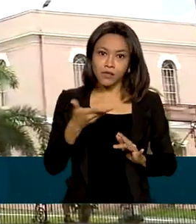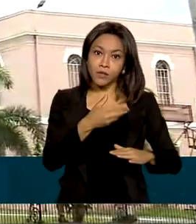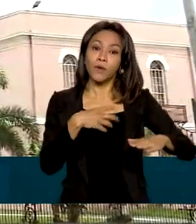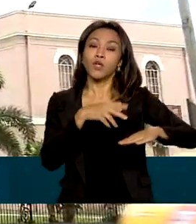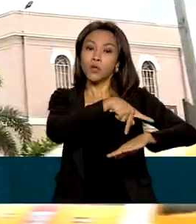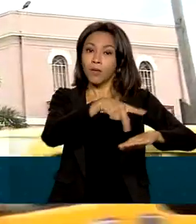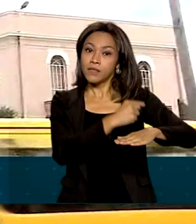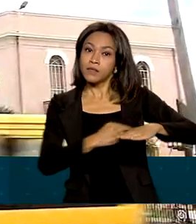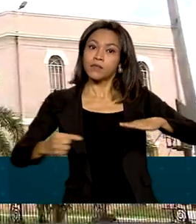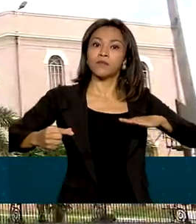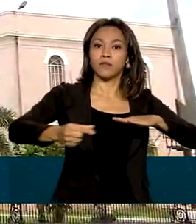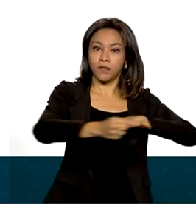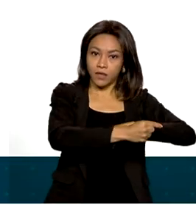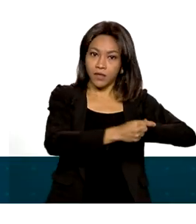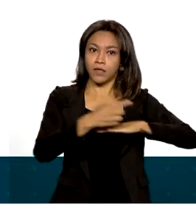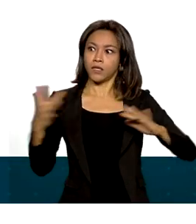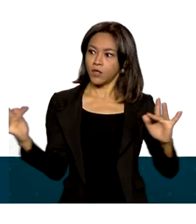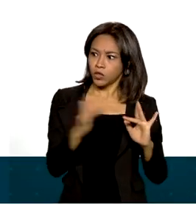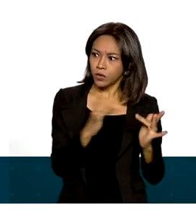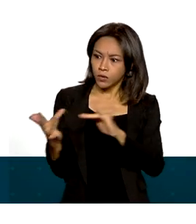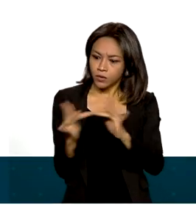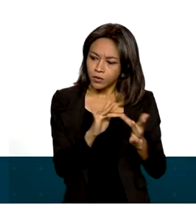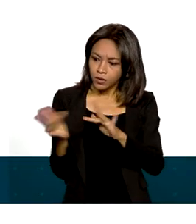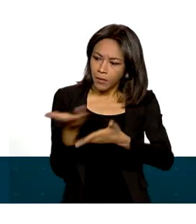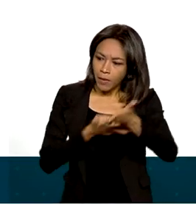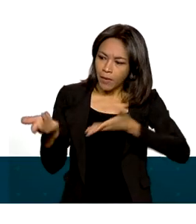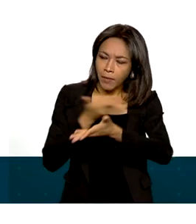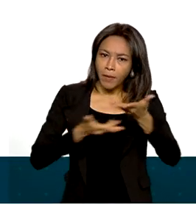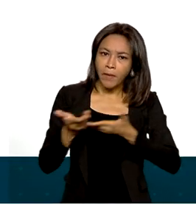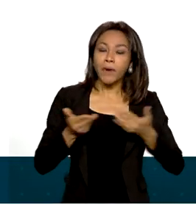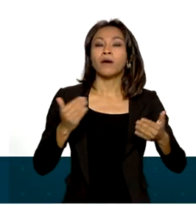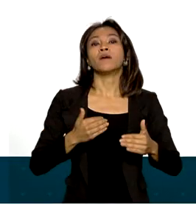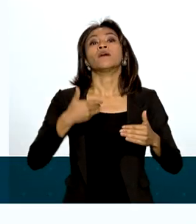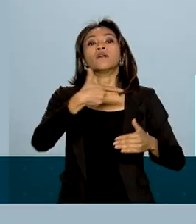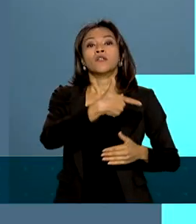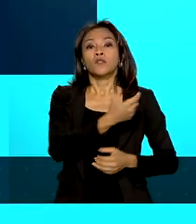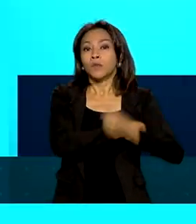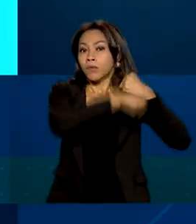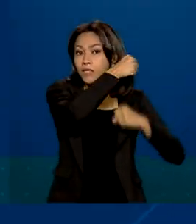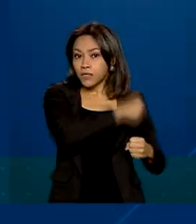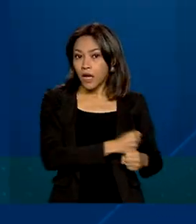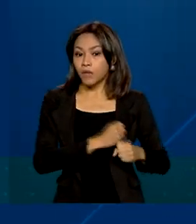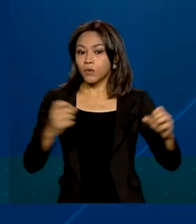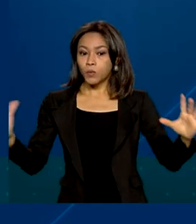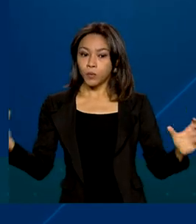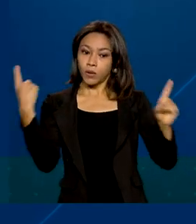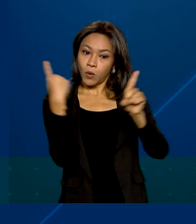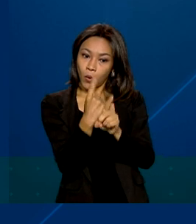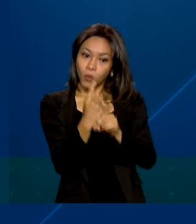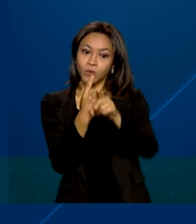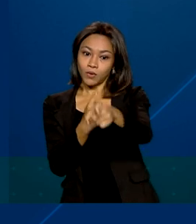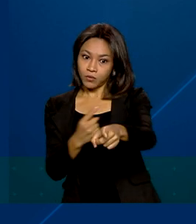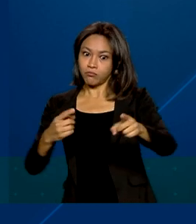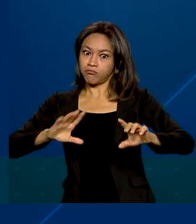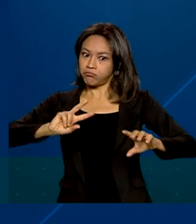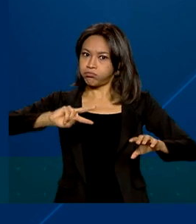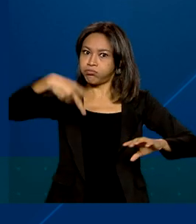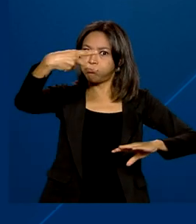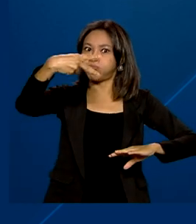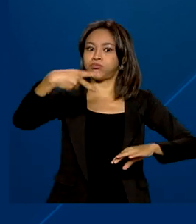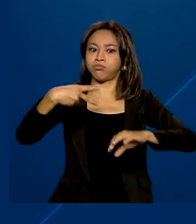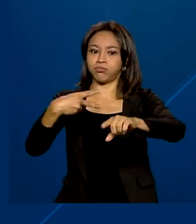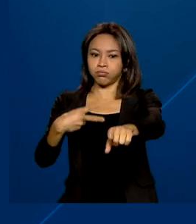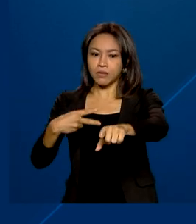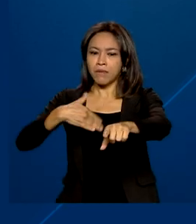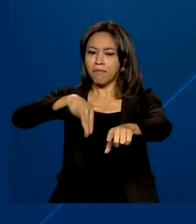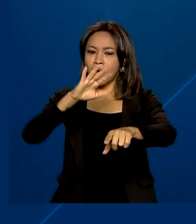anos a parceria tem se intensificado. Em 2021, o intercâmbio bilateral mais do que dobrou, alcançando